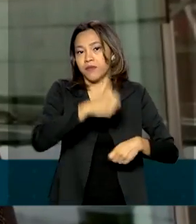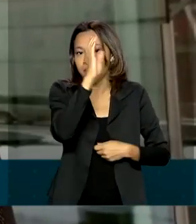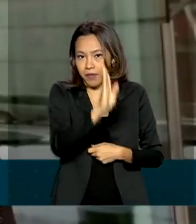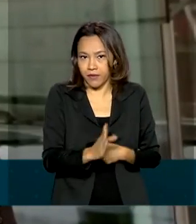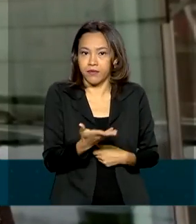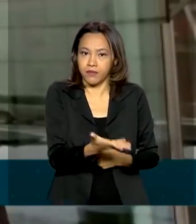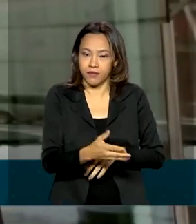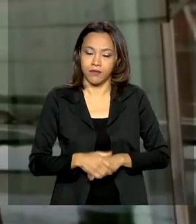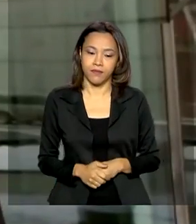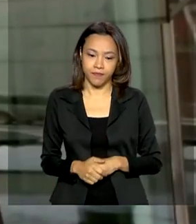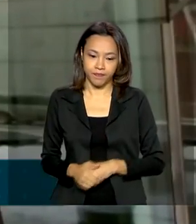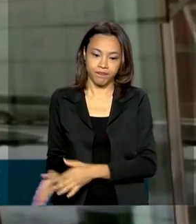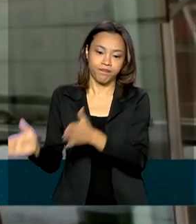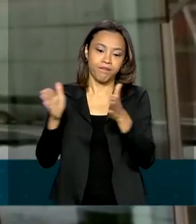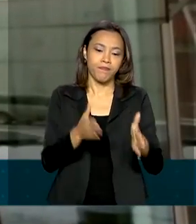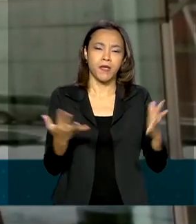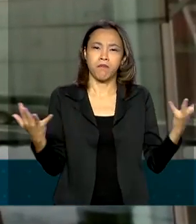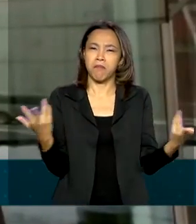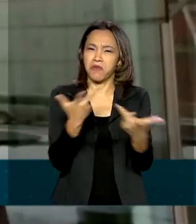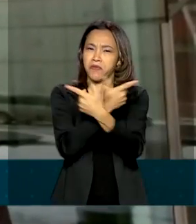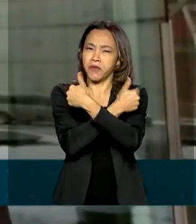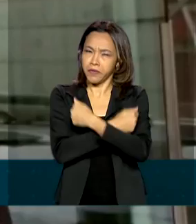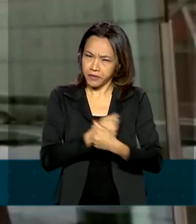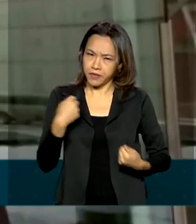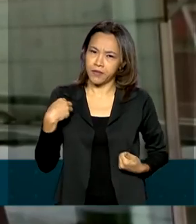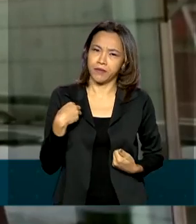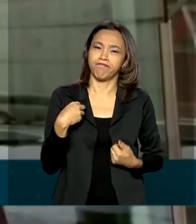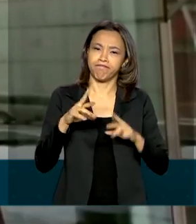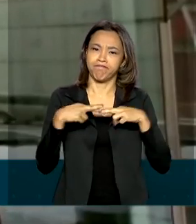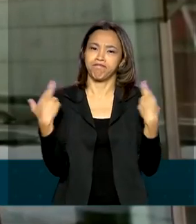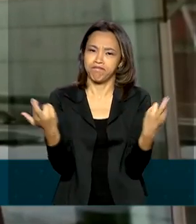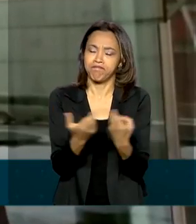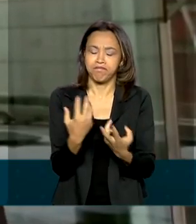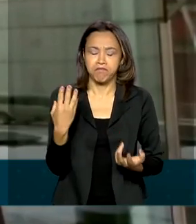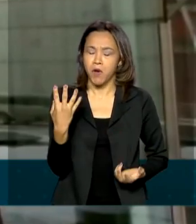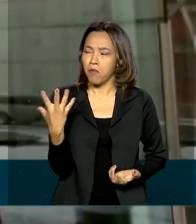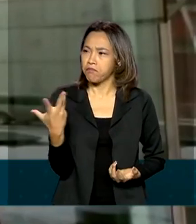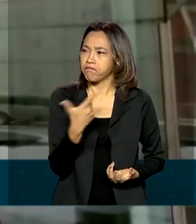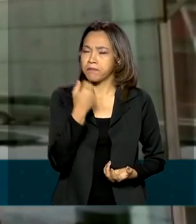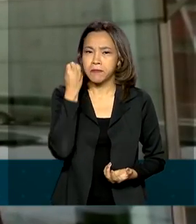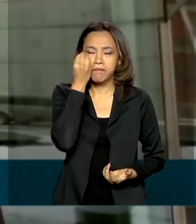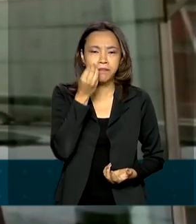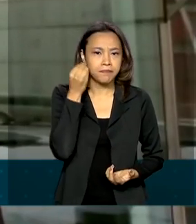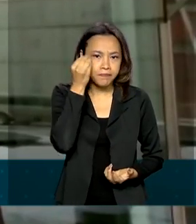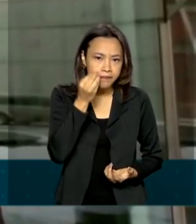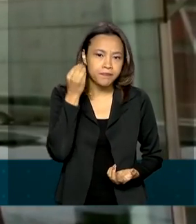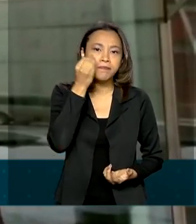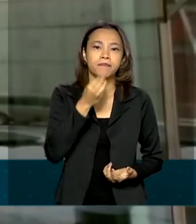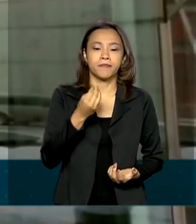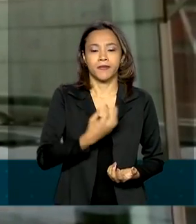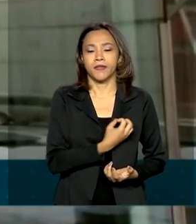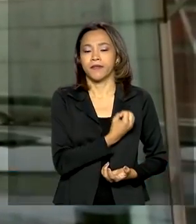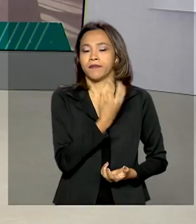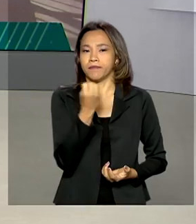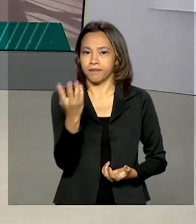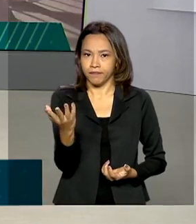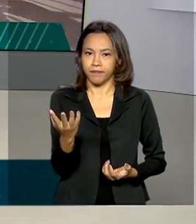uma maravilhosa reunião, uma bela experiência e queria aqui falar para vocês que a viagem está inútil.